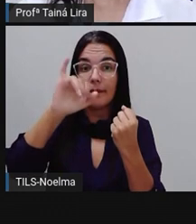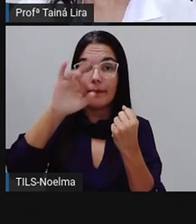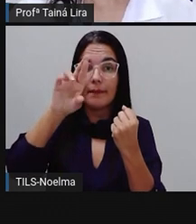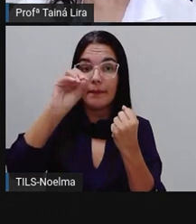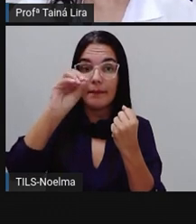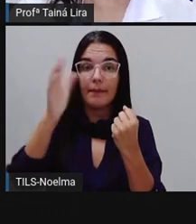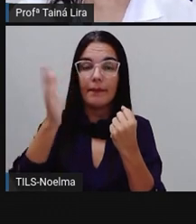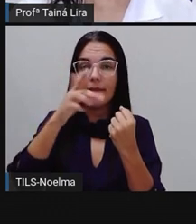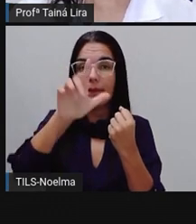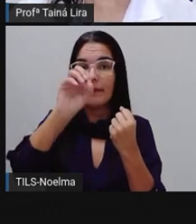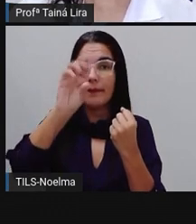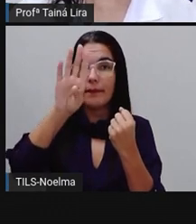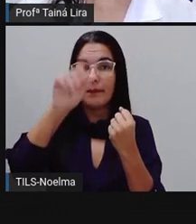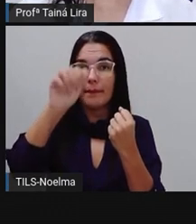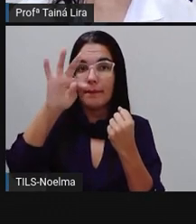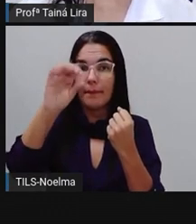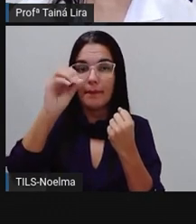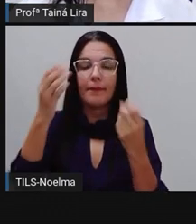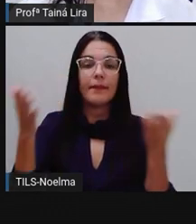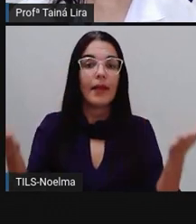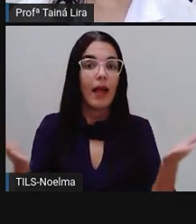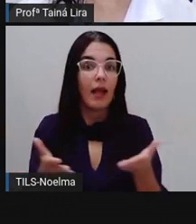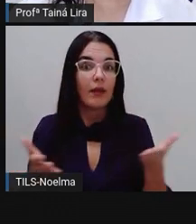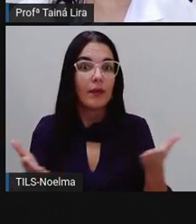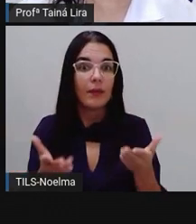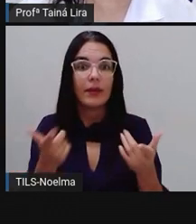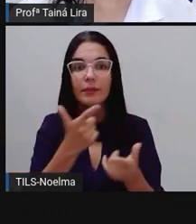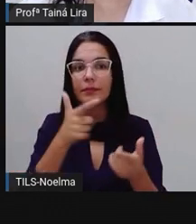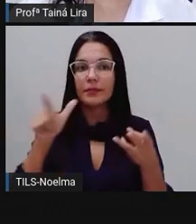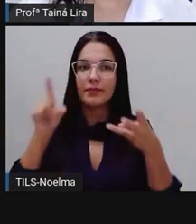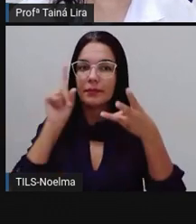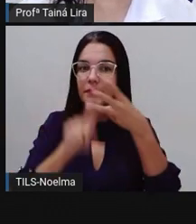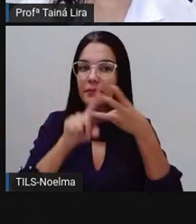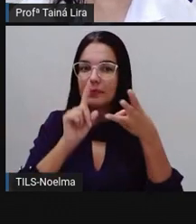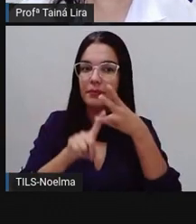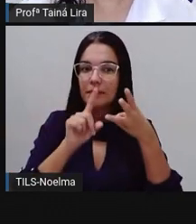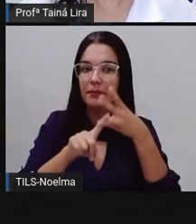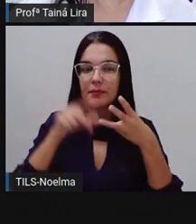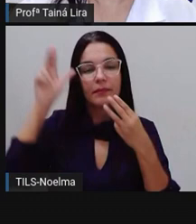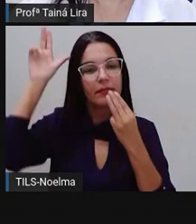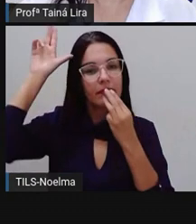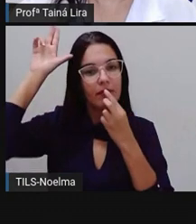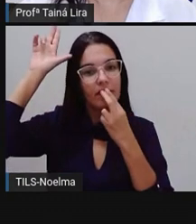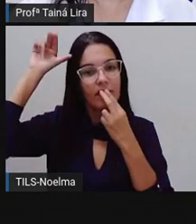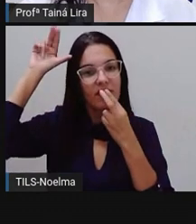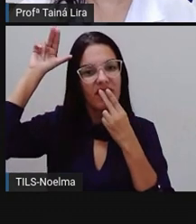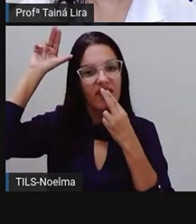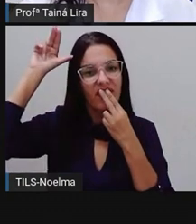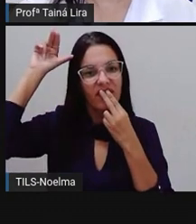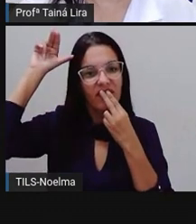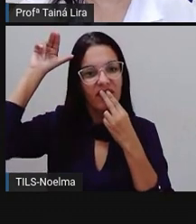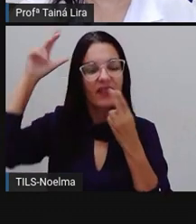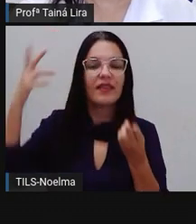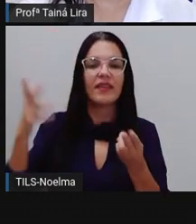E agora nós vimos também a lebre e tartaruga de Jande La Fontaine, certo?